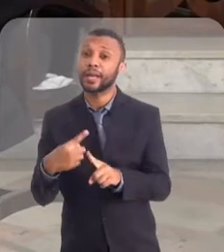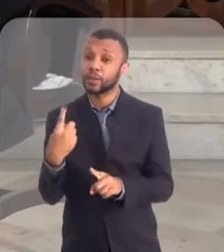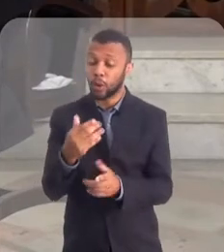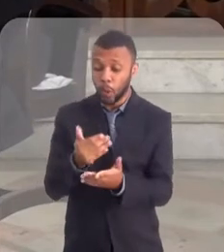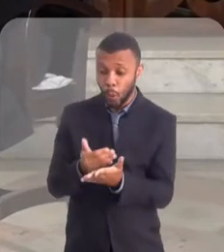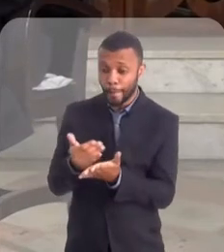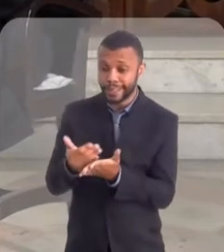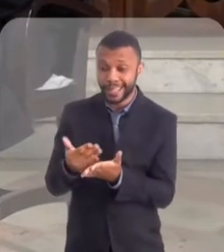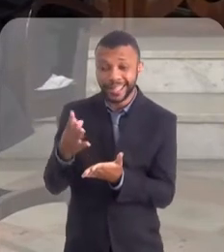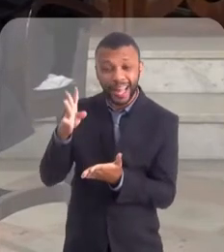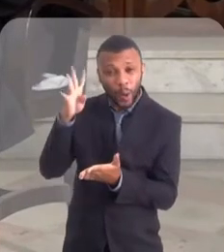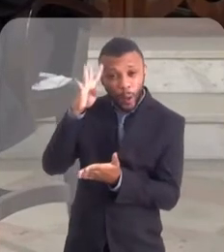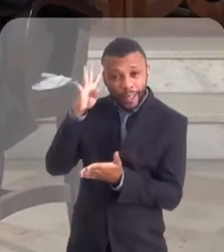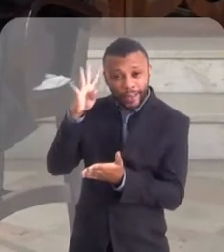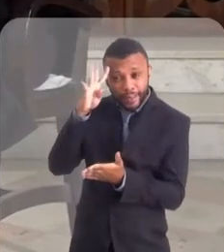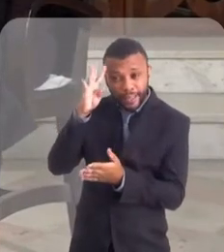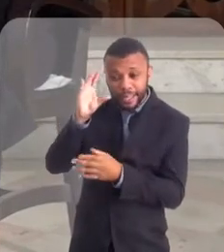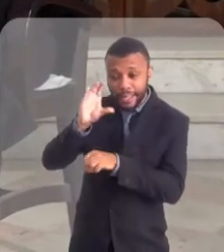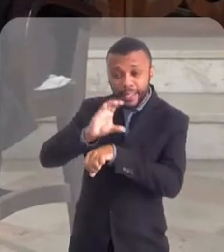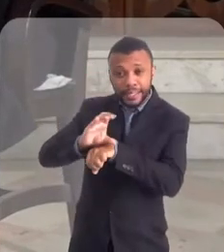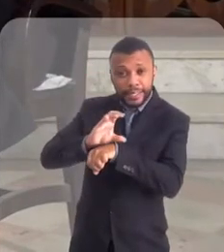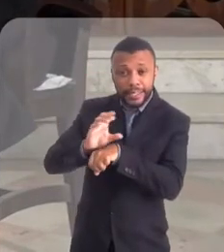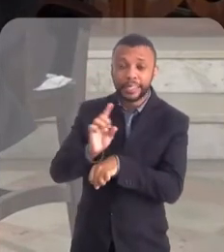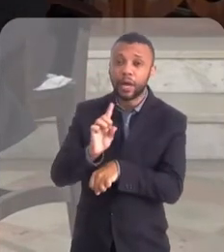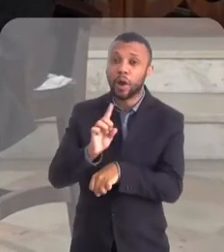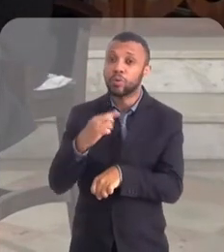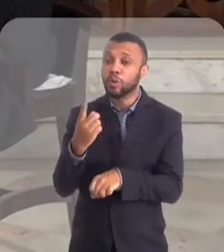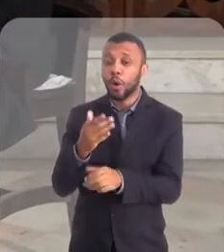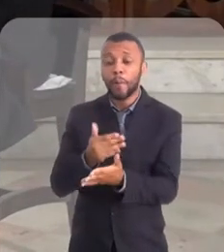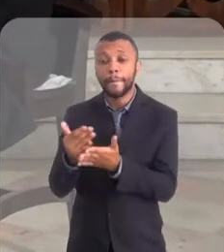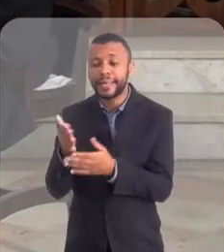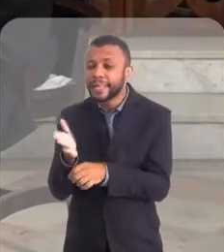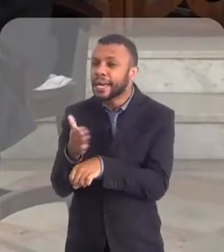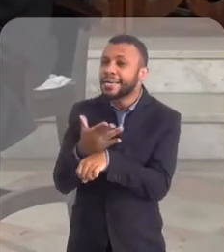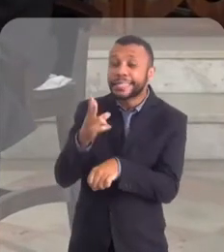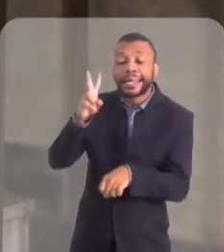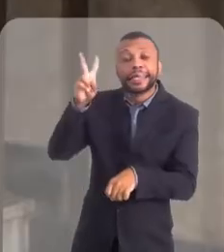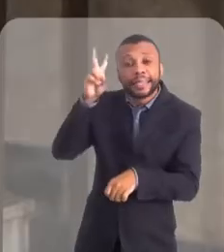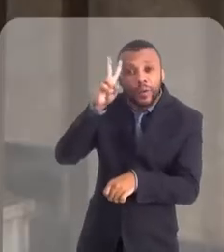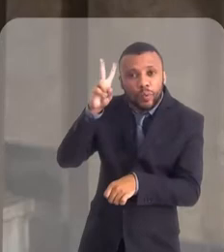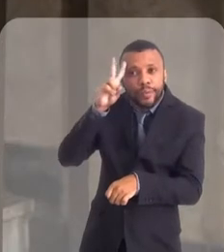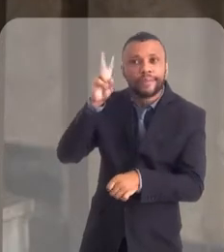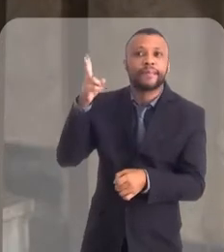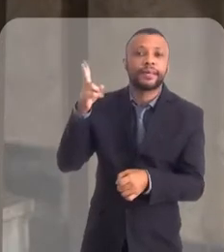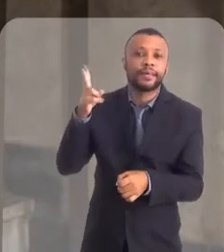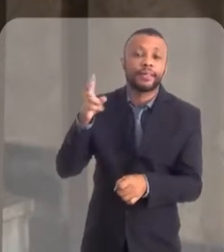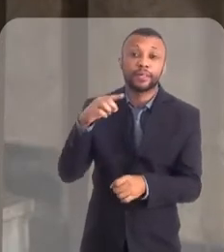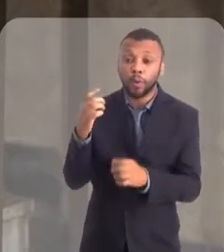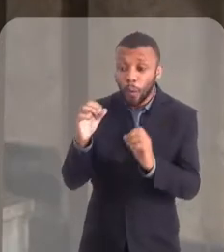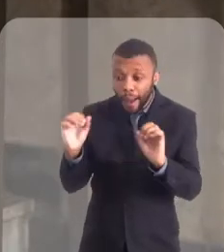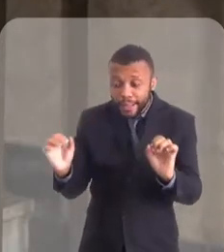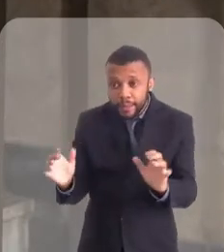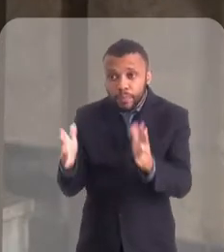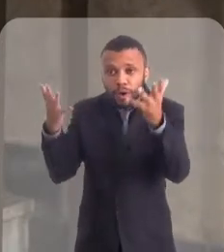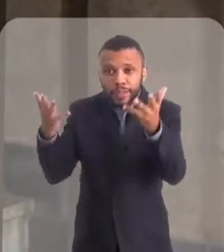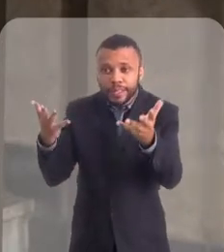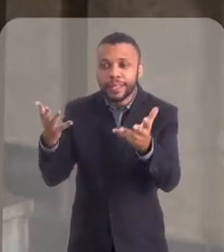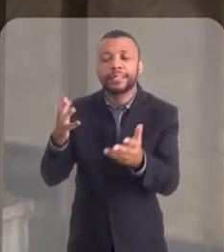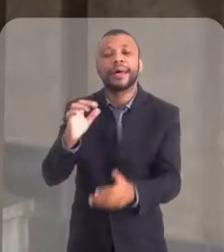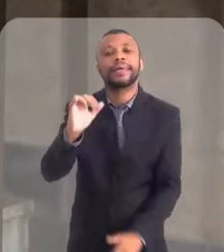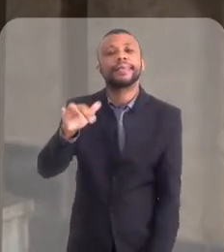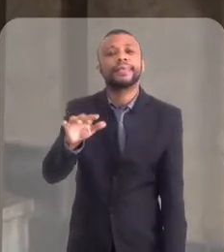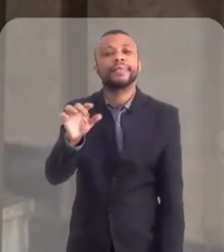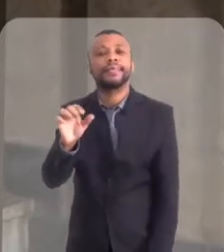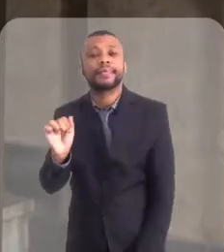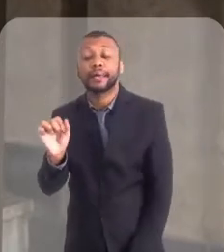não começa na quarta-feira de cinzas. A nossa começa na segunda-feira, um pouquinho antes. Então, nós não temos a cerimônia propriamente das